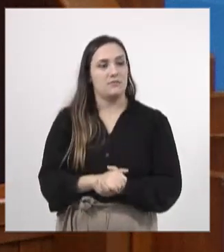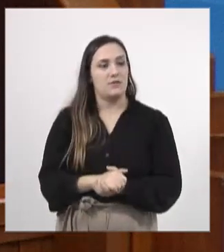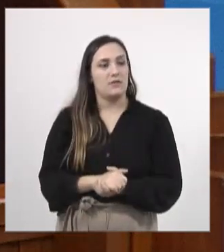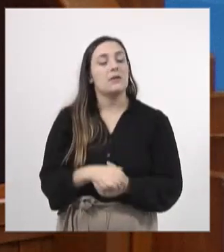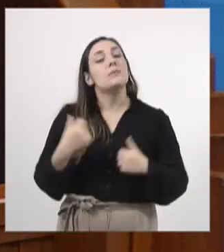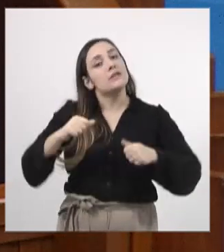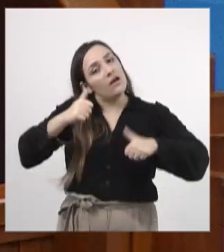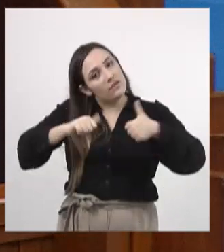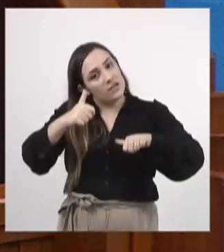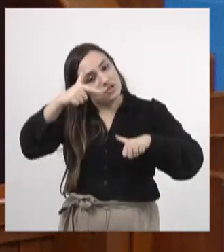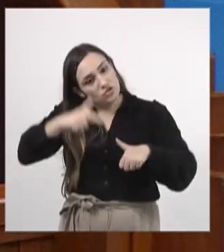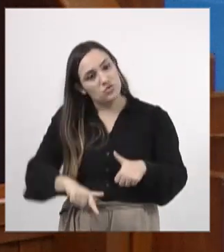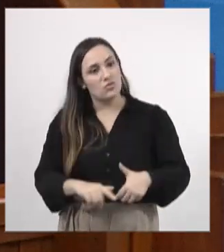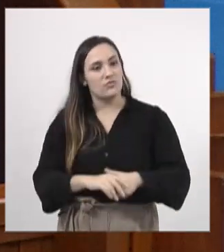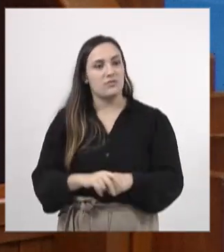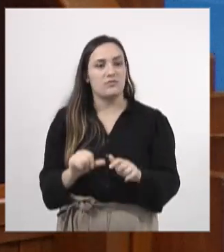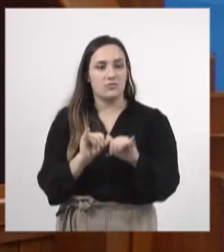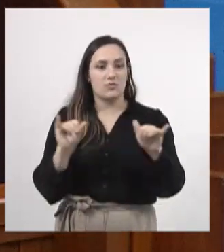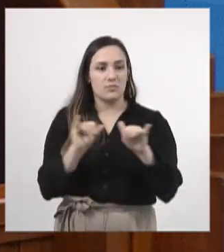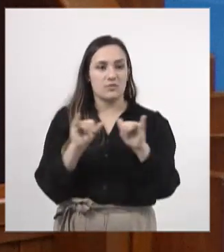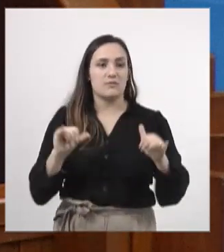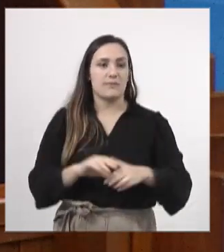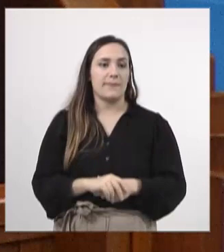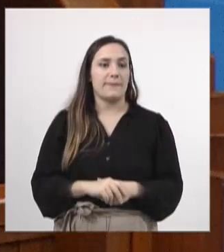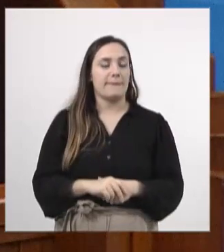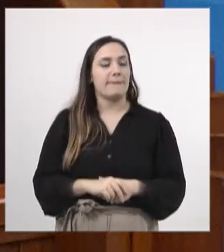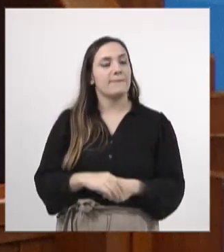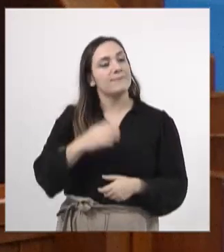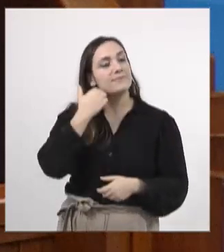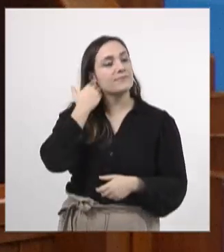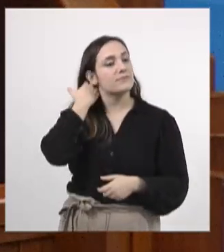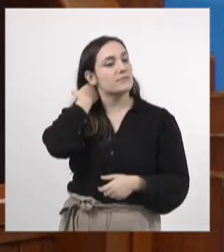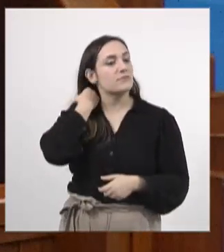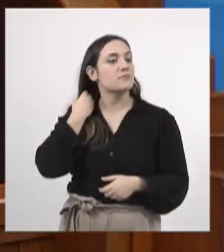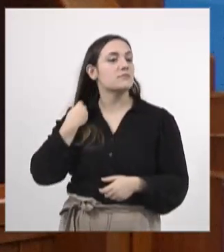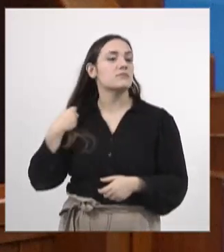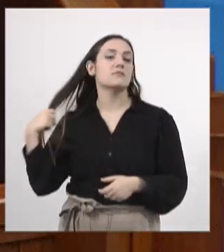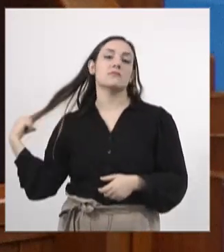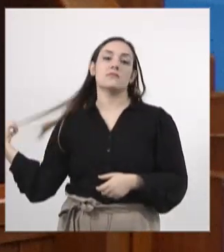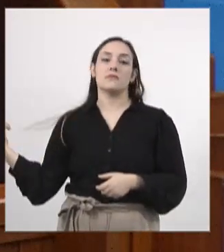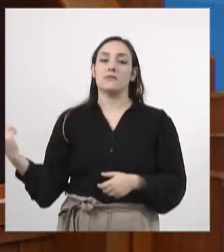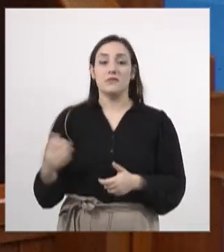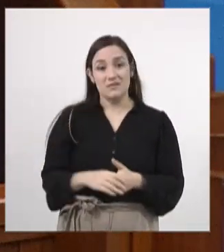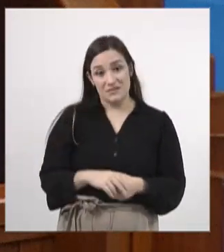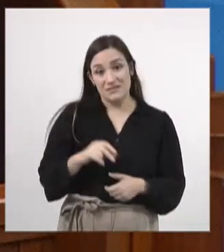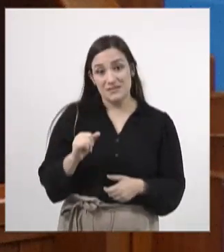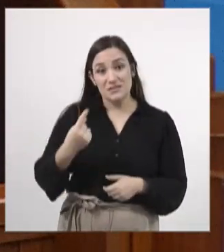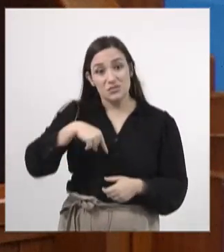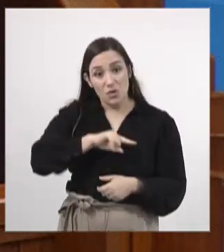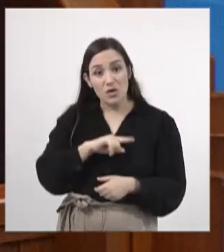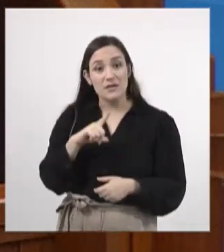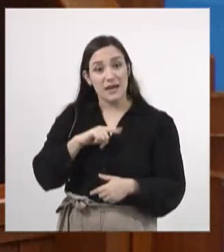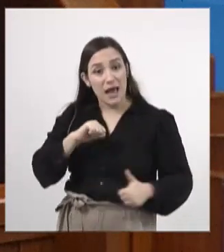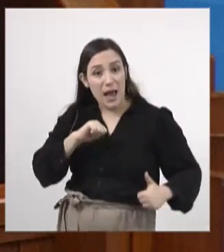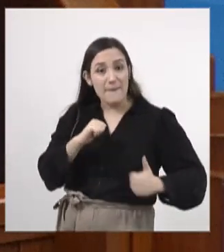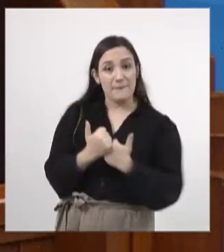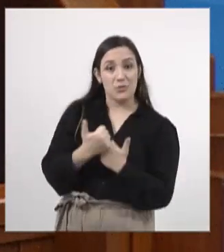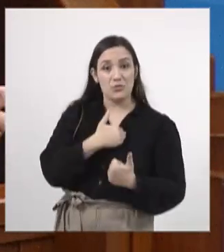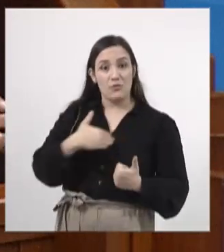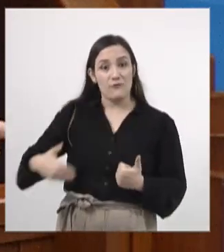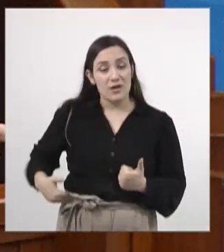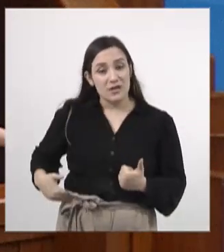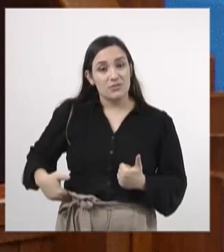revisem os dados. Então, eu acho que quando a gente conquista o apoio do governador do Estado, eu acho que a gente tem muita força,